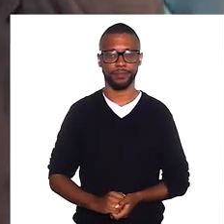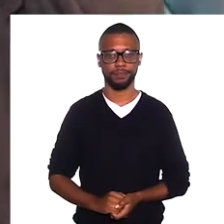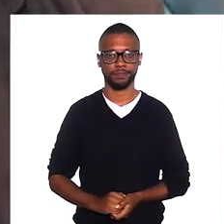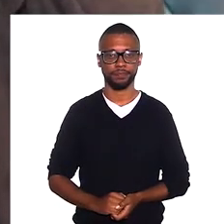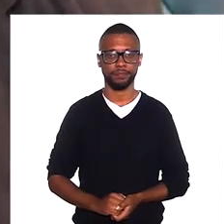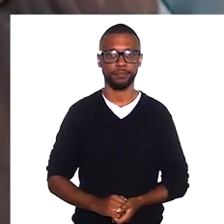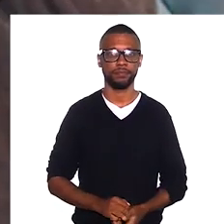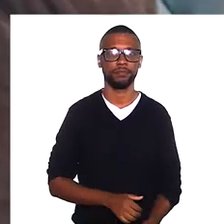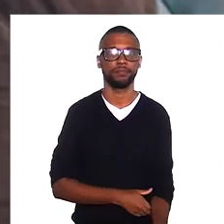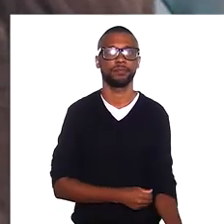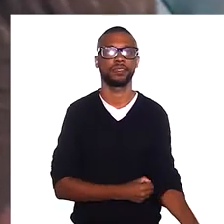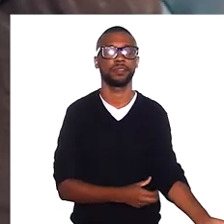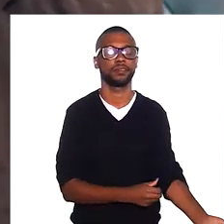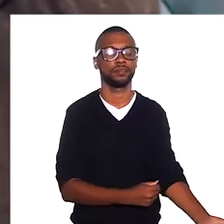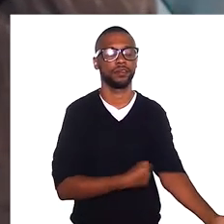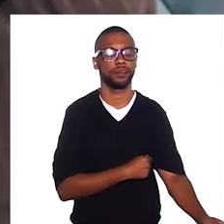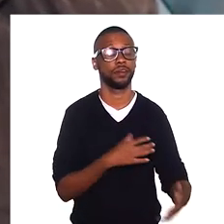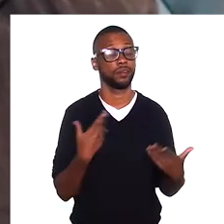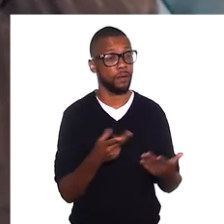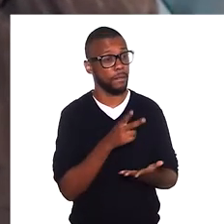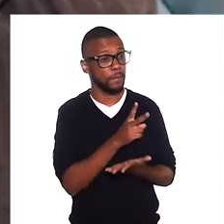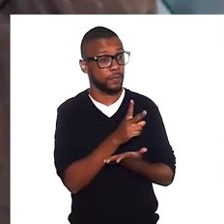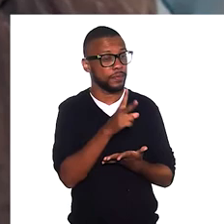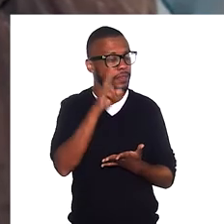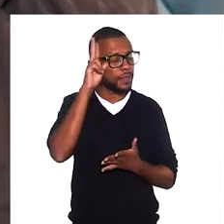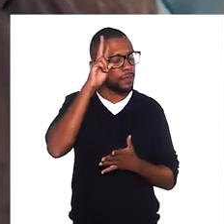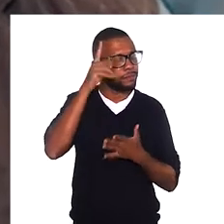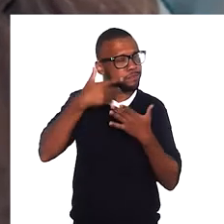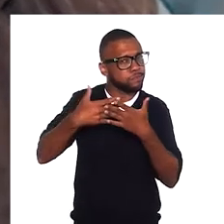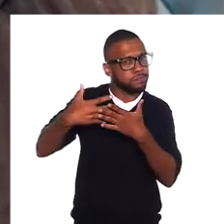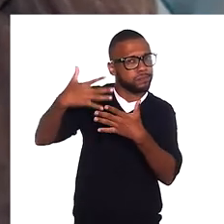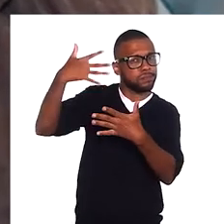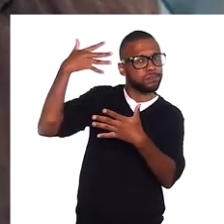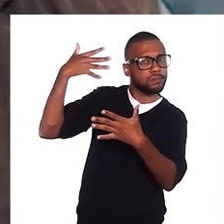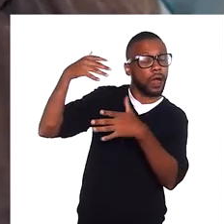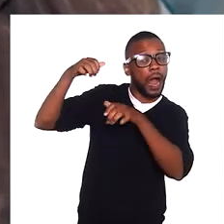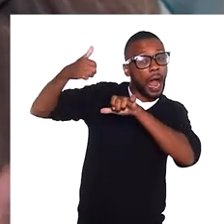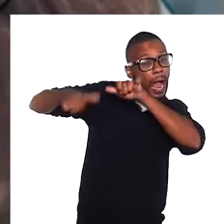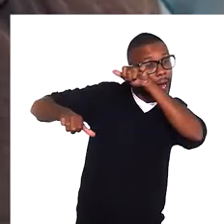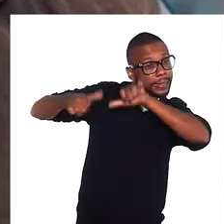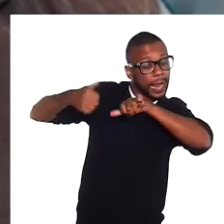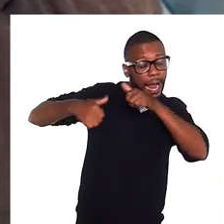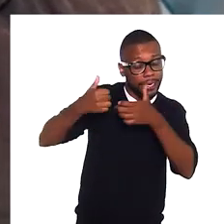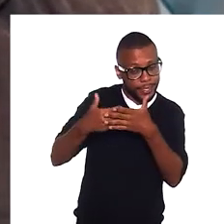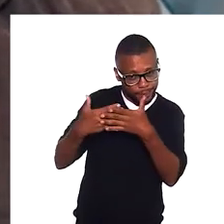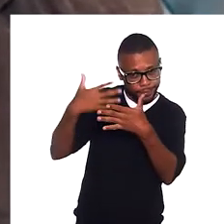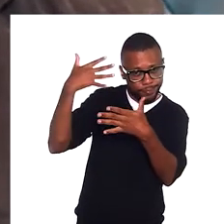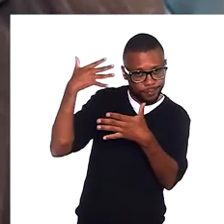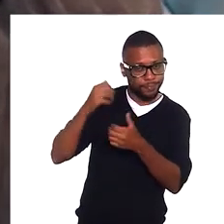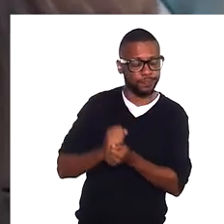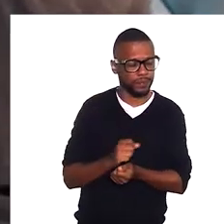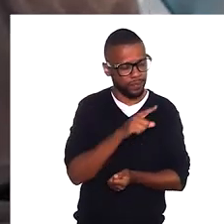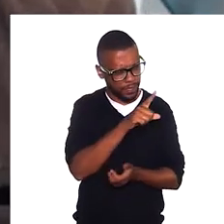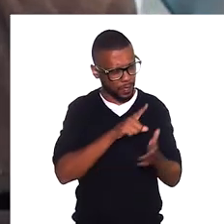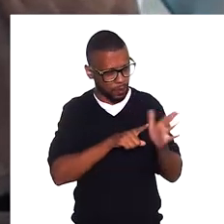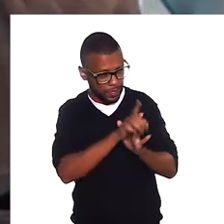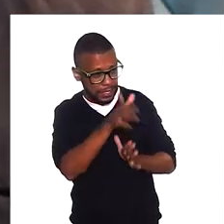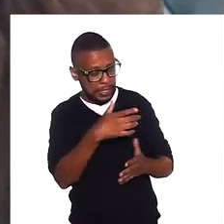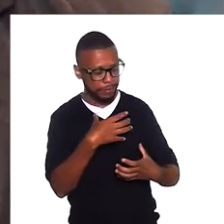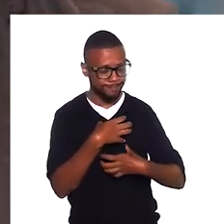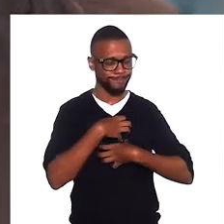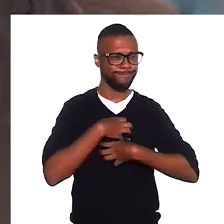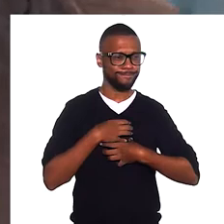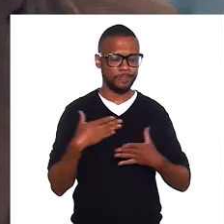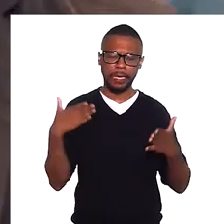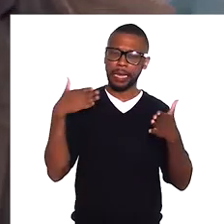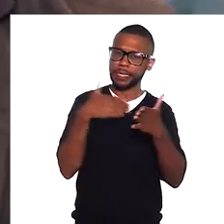Agora, você, mesmo depois de uma retrospectiva, de uma análise retrospectiva, você acha que enfrentou